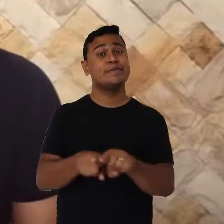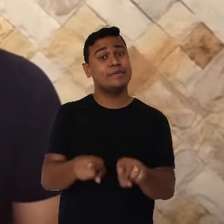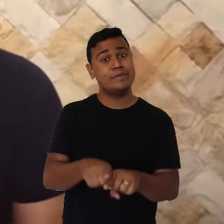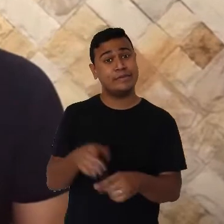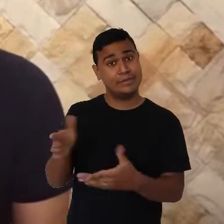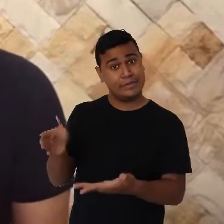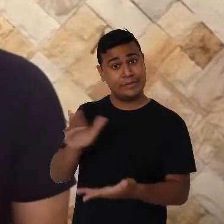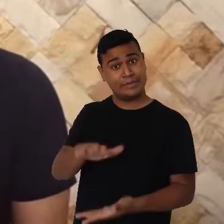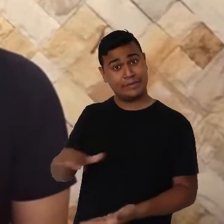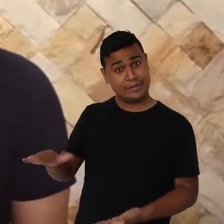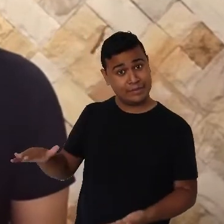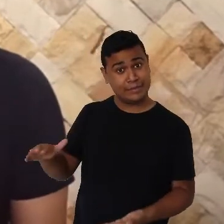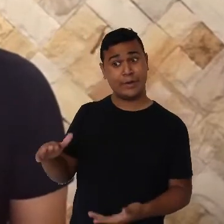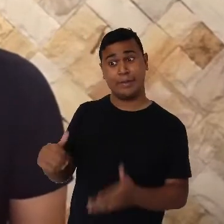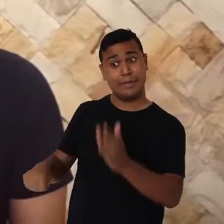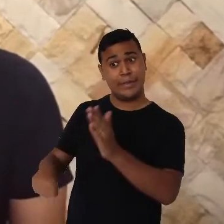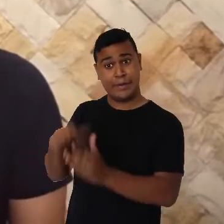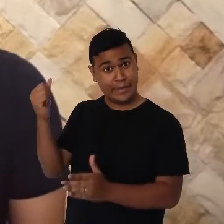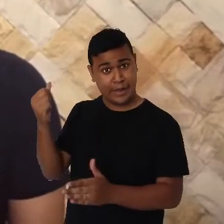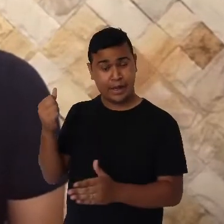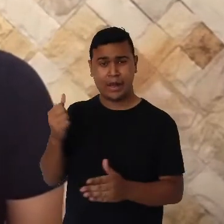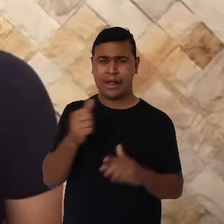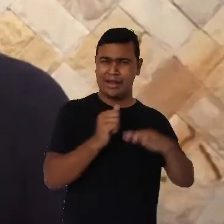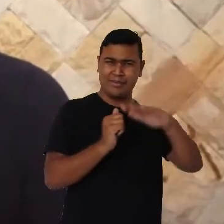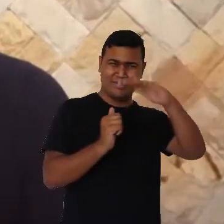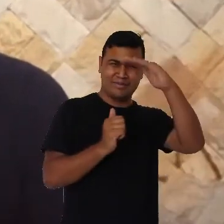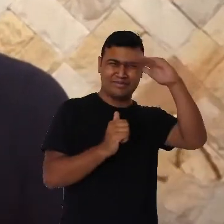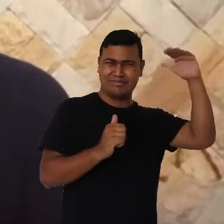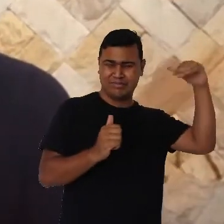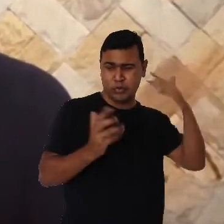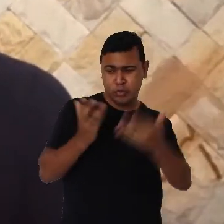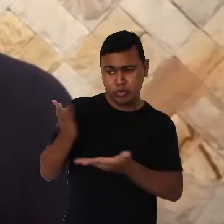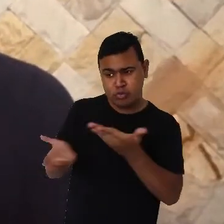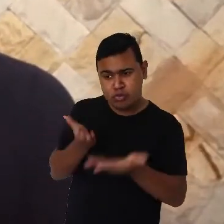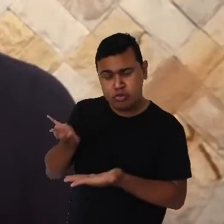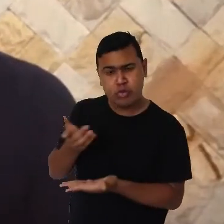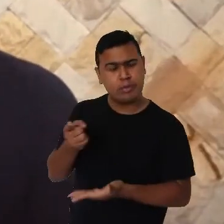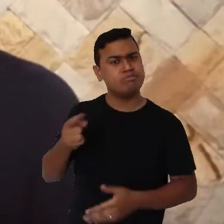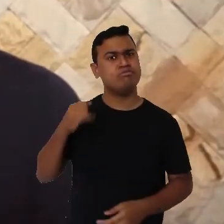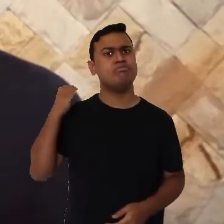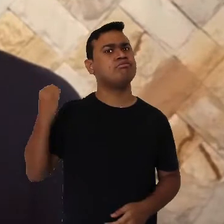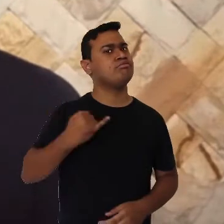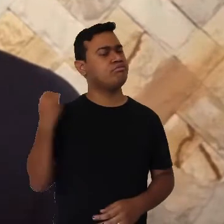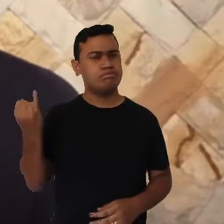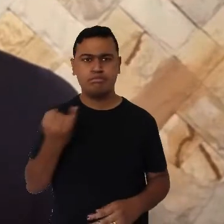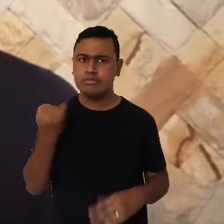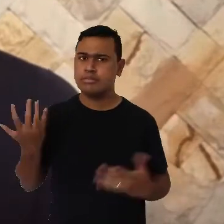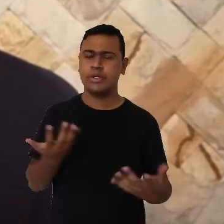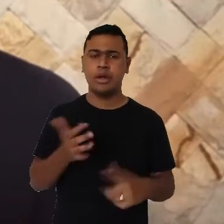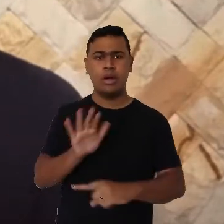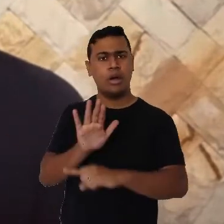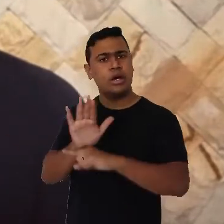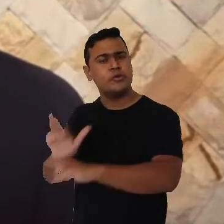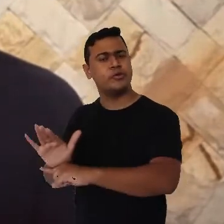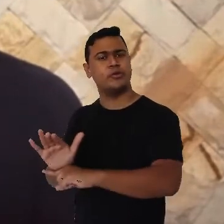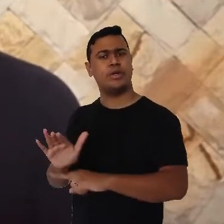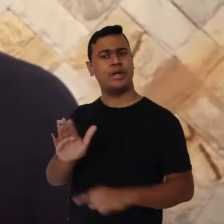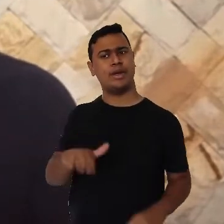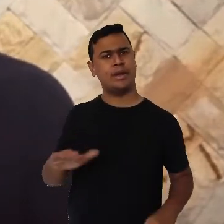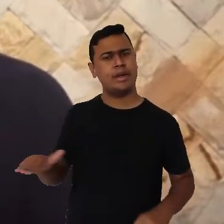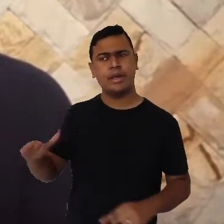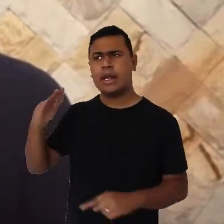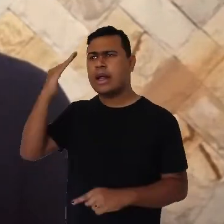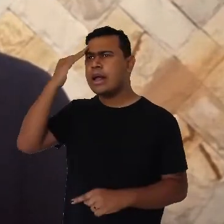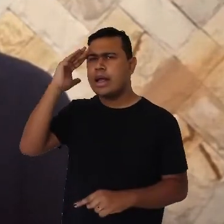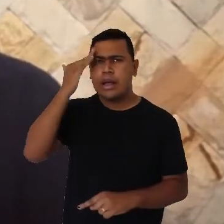fase da primeira infância, as pessoas que cuidam dos pequenos têm papel fundamental para ajudar as crianças a